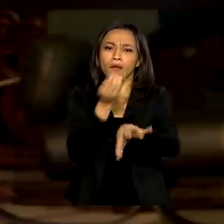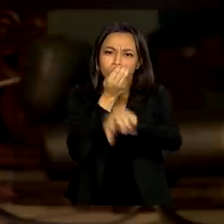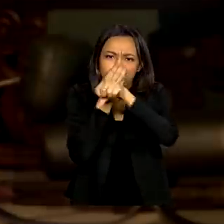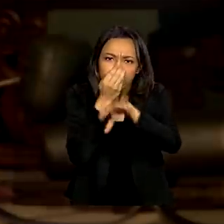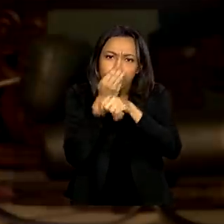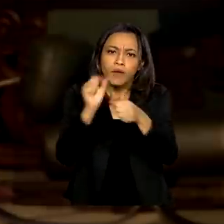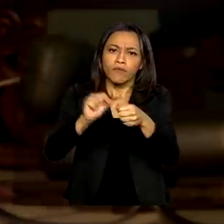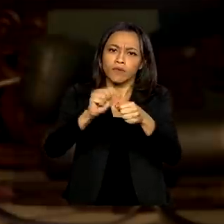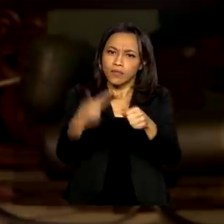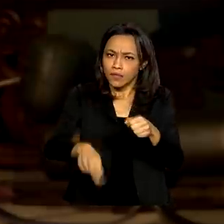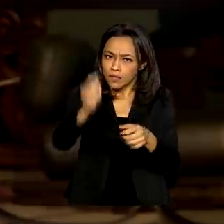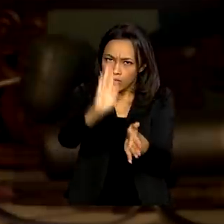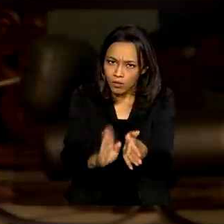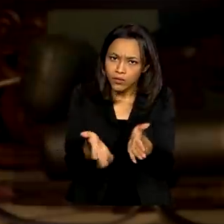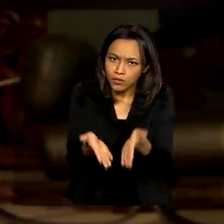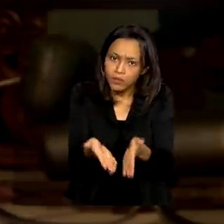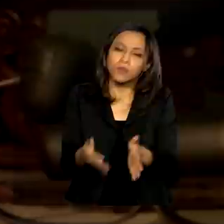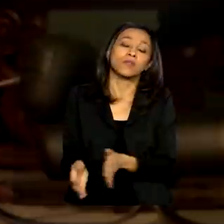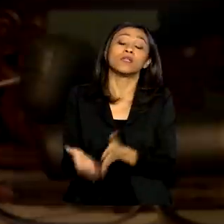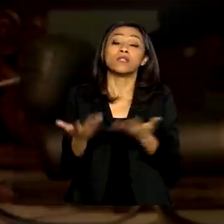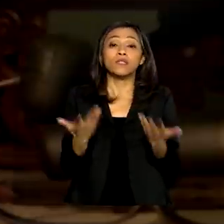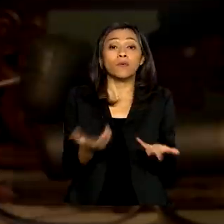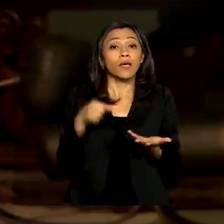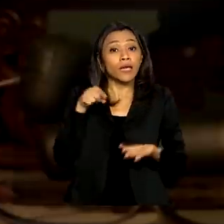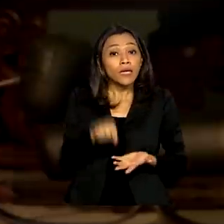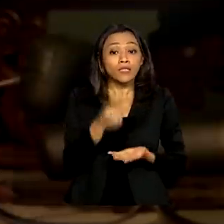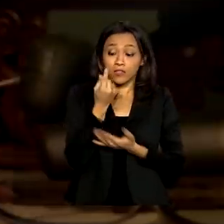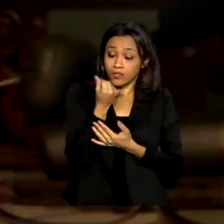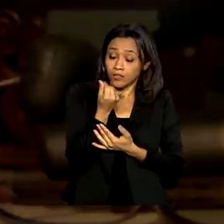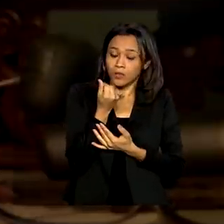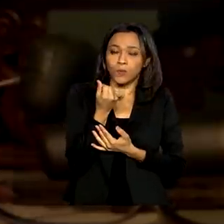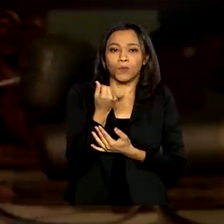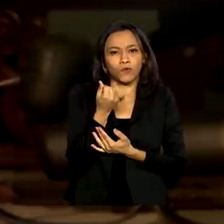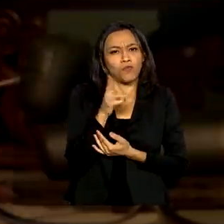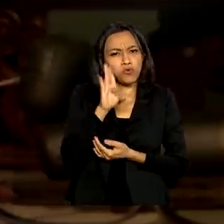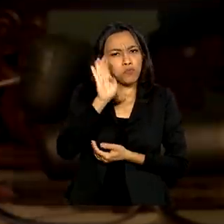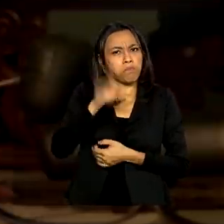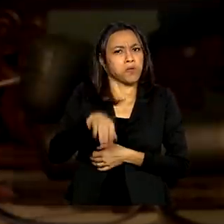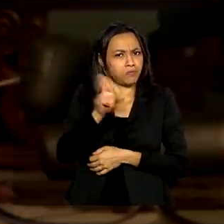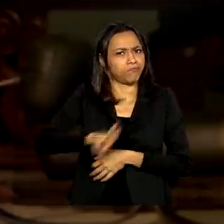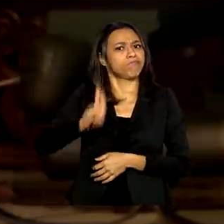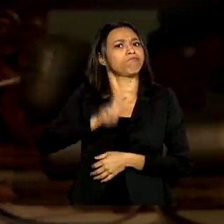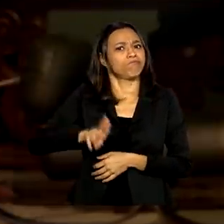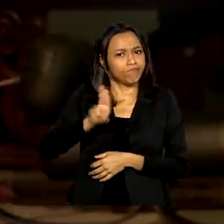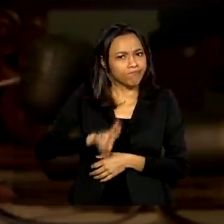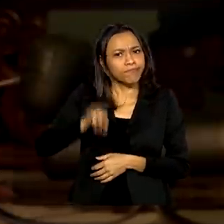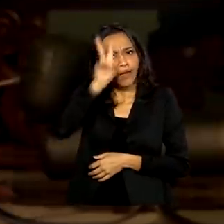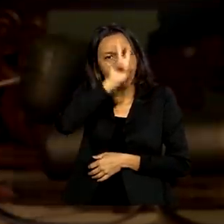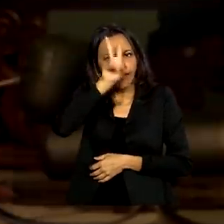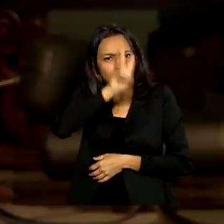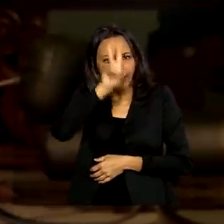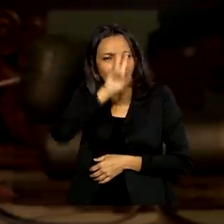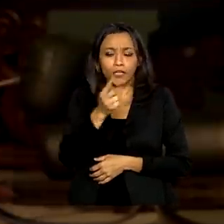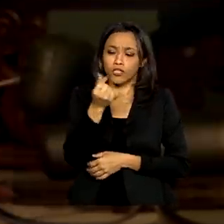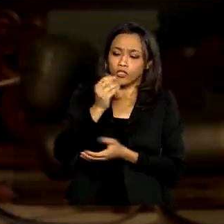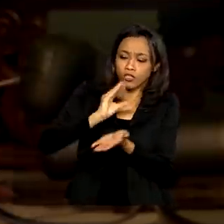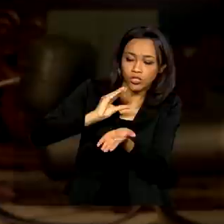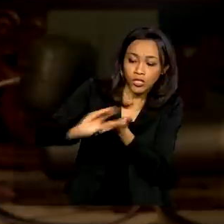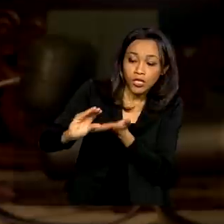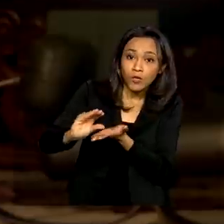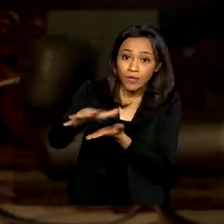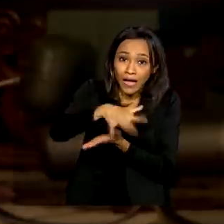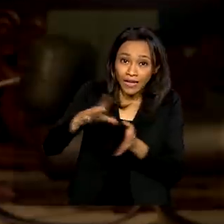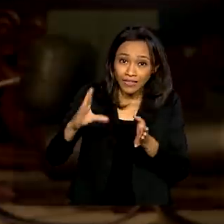etc., no país. Então, é um dinheiro extremamente bem utilizado. Lembrar que recursos para ciência e tecnologia é um